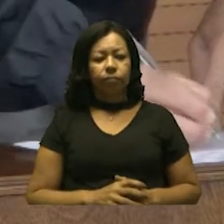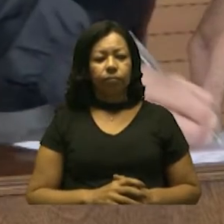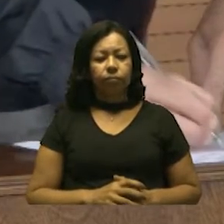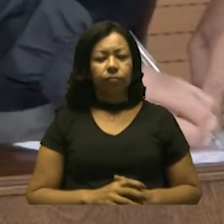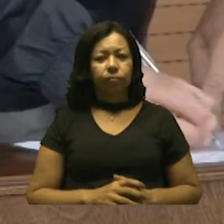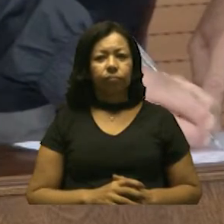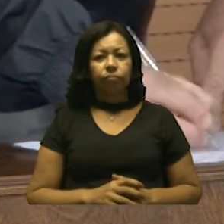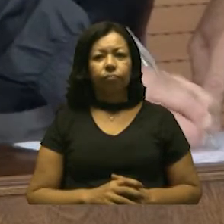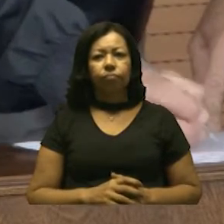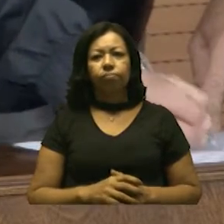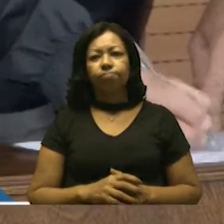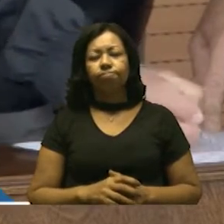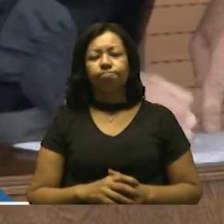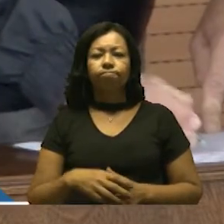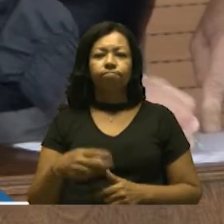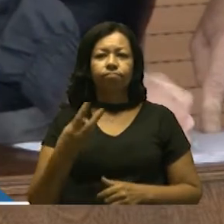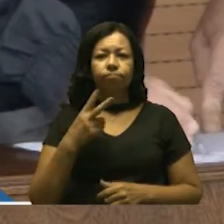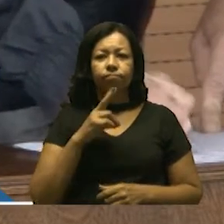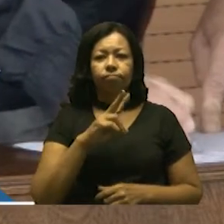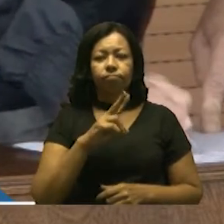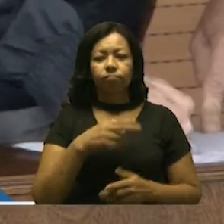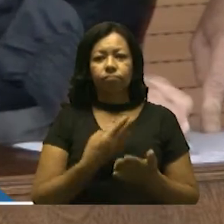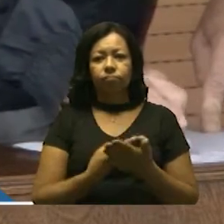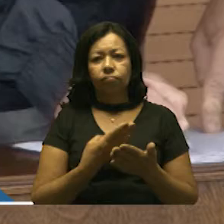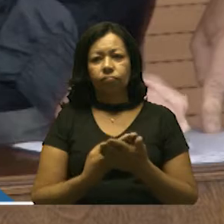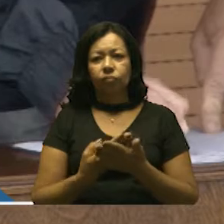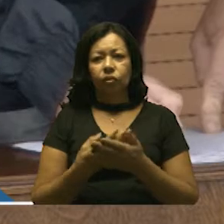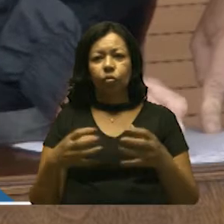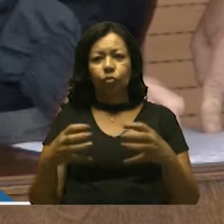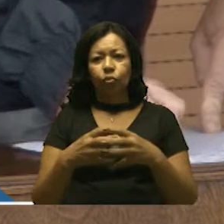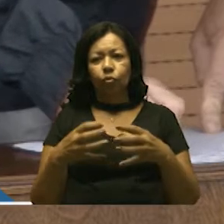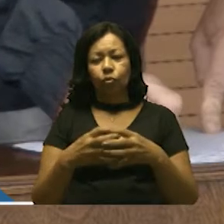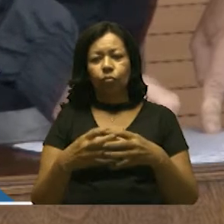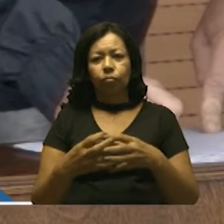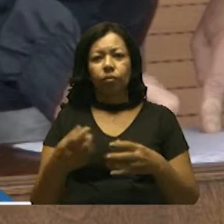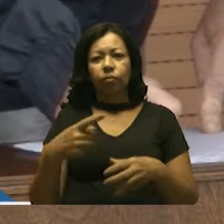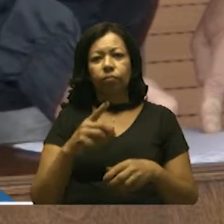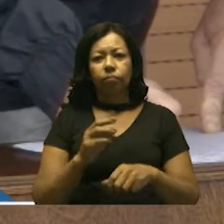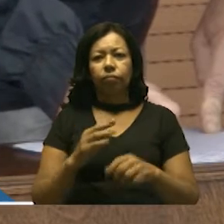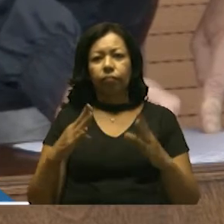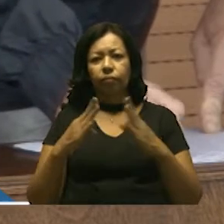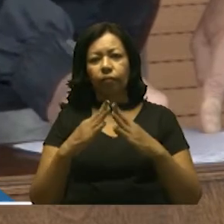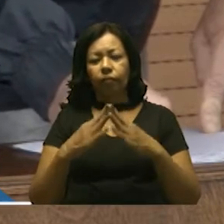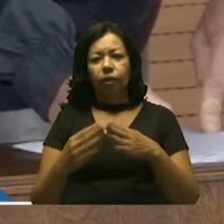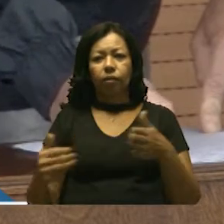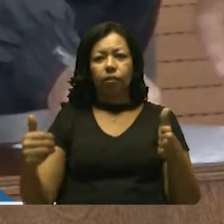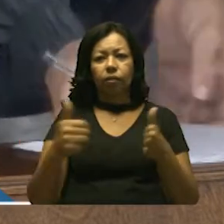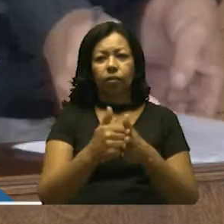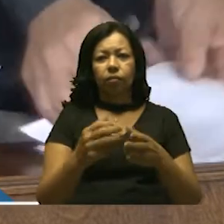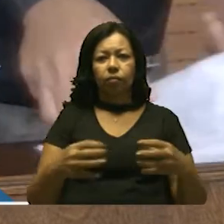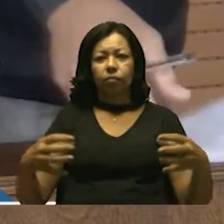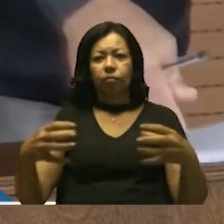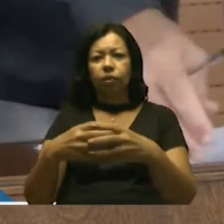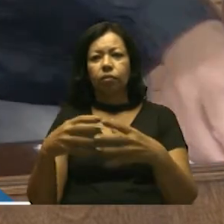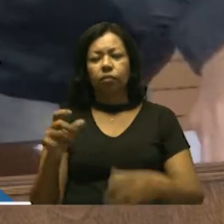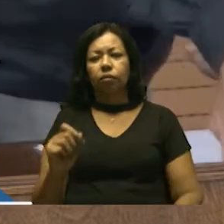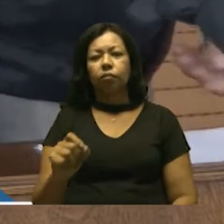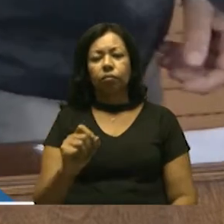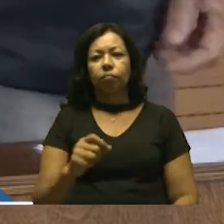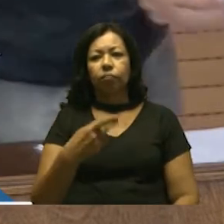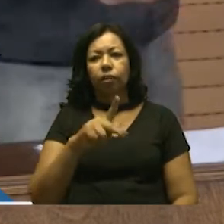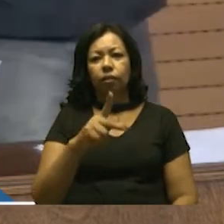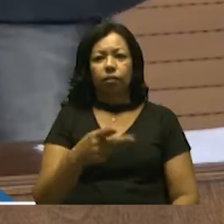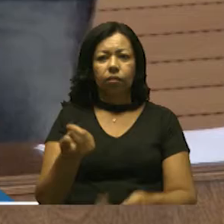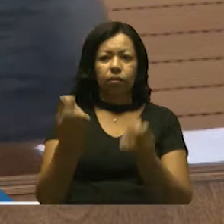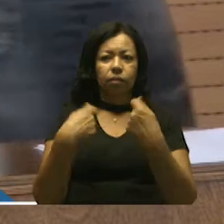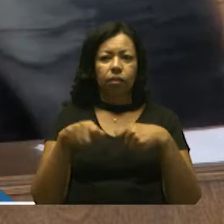Após exarado o parecer técnico da doutora assessoria desta Casa, chega a estas comissões a fim